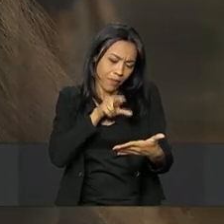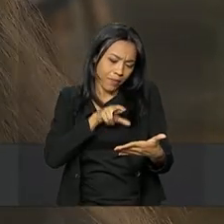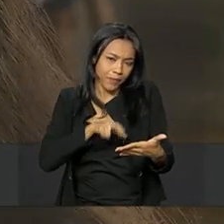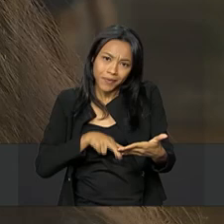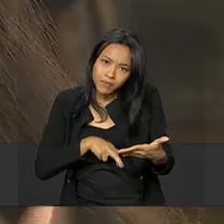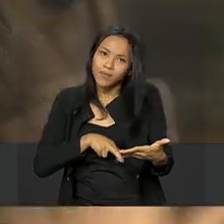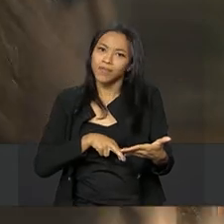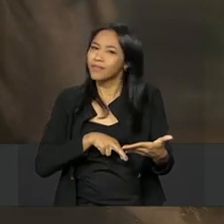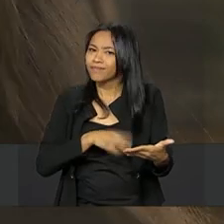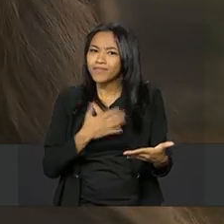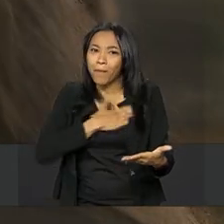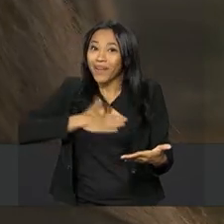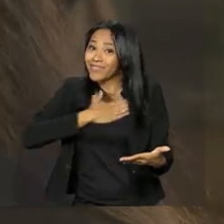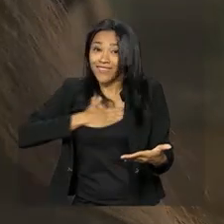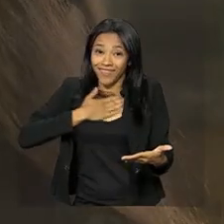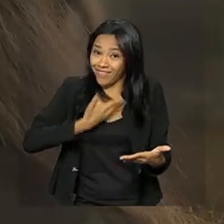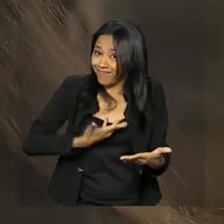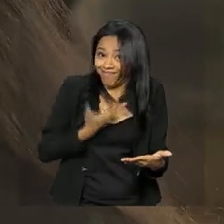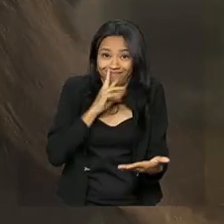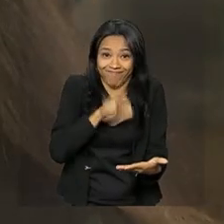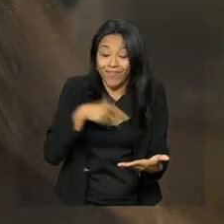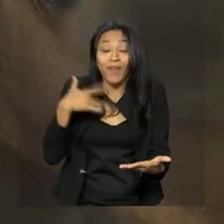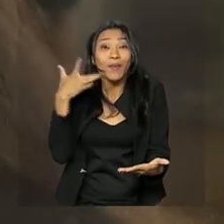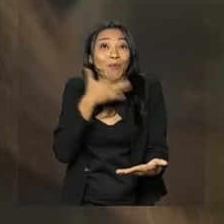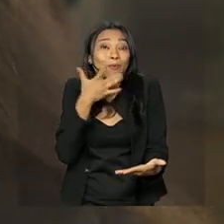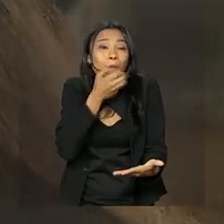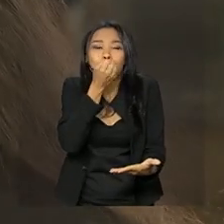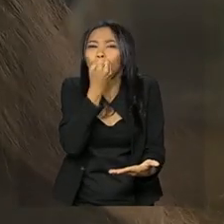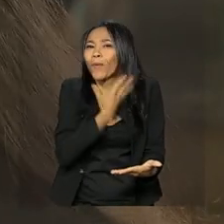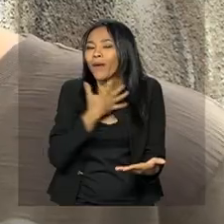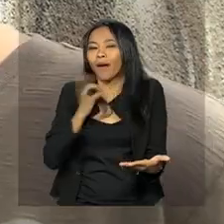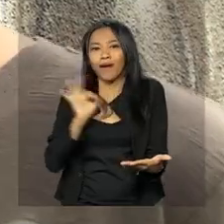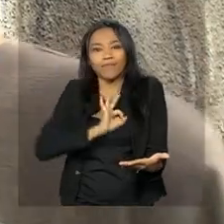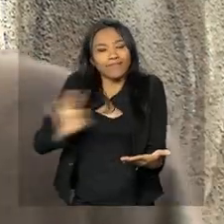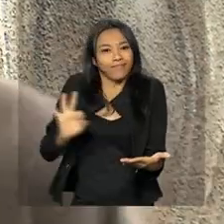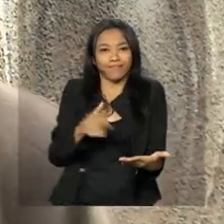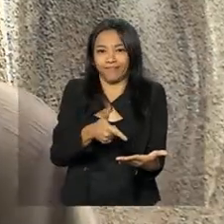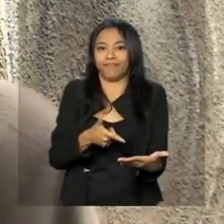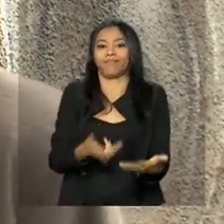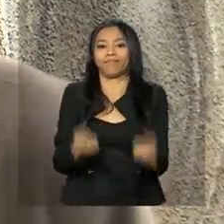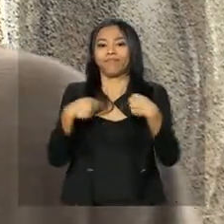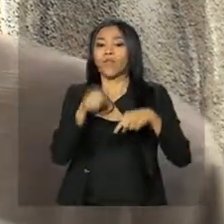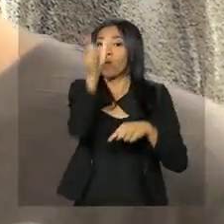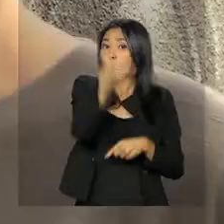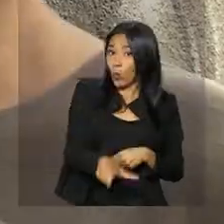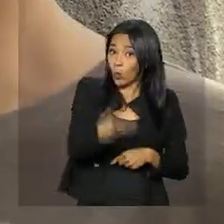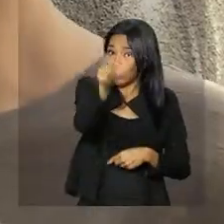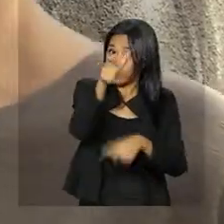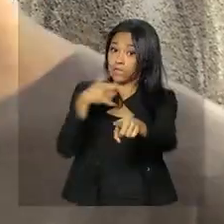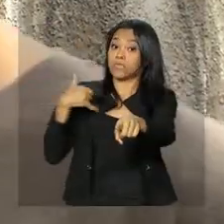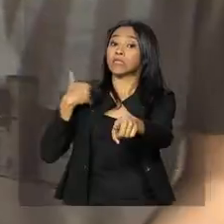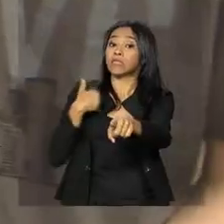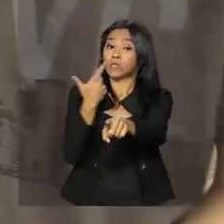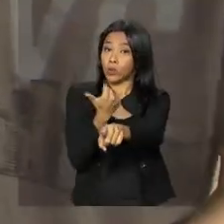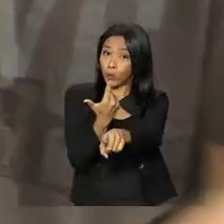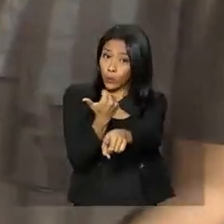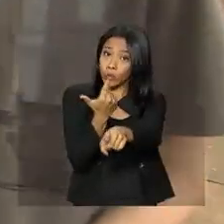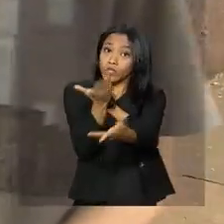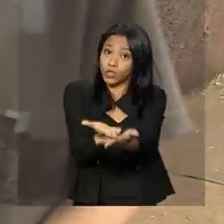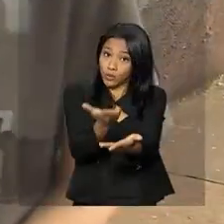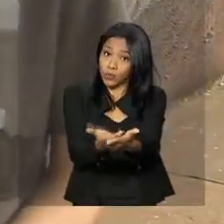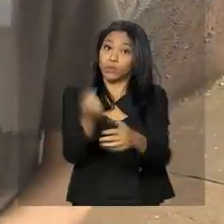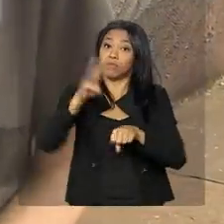um prazer, assim. Eu acho gostoso fazer questões de matemática. Rafael Henkel tem 12 anos e estuda